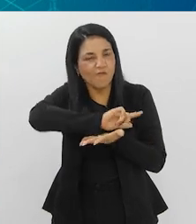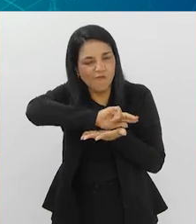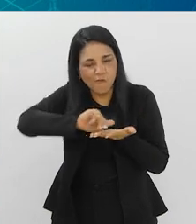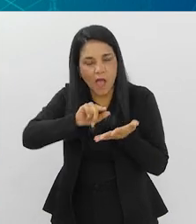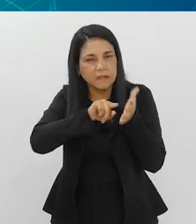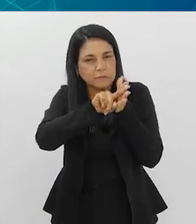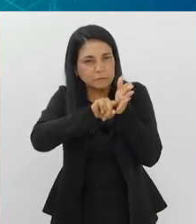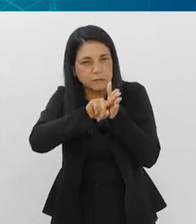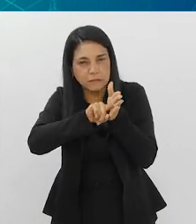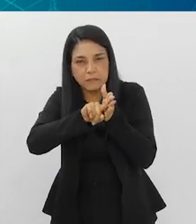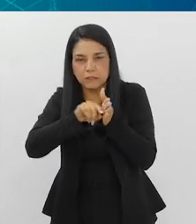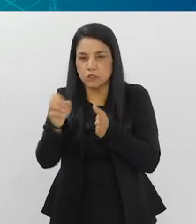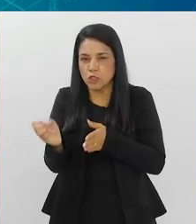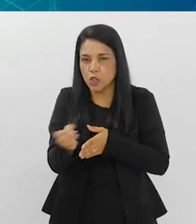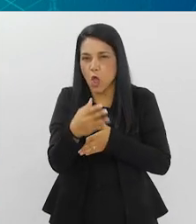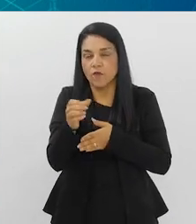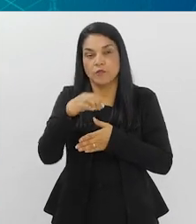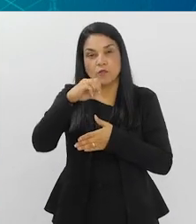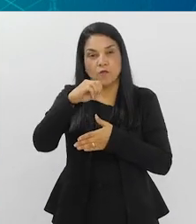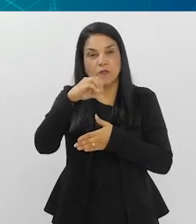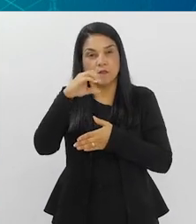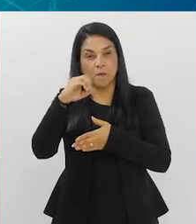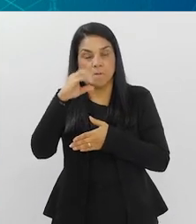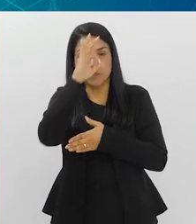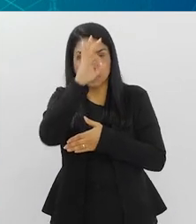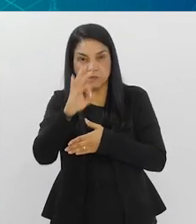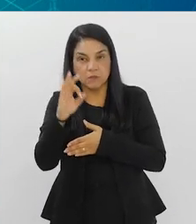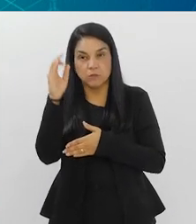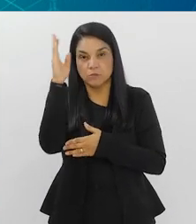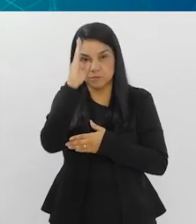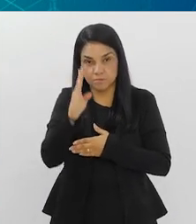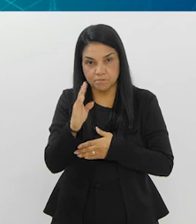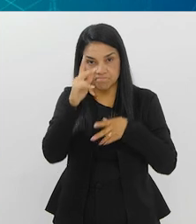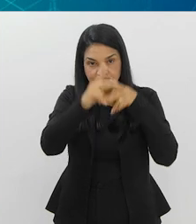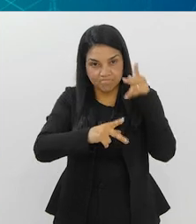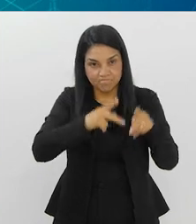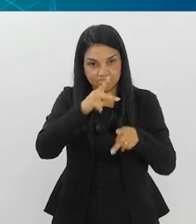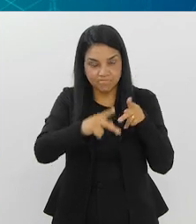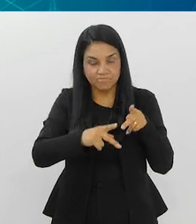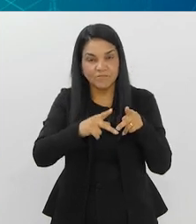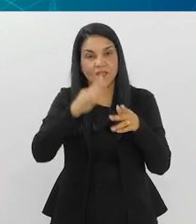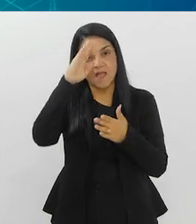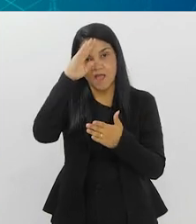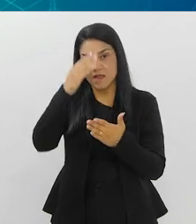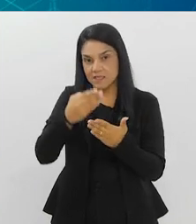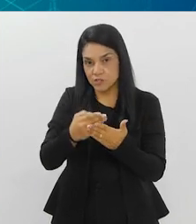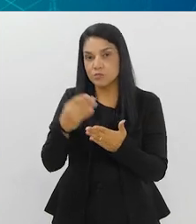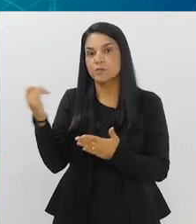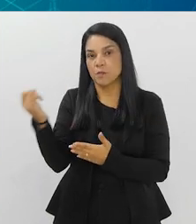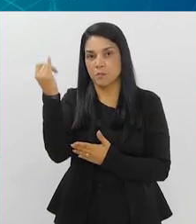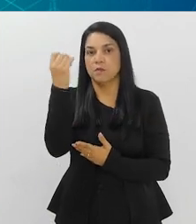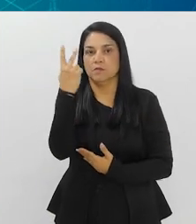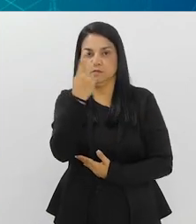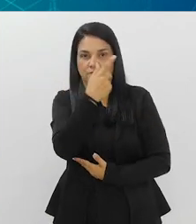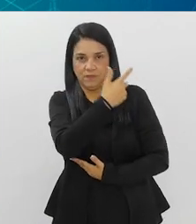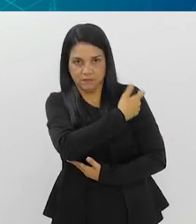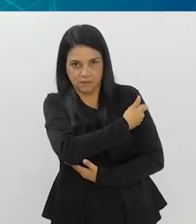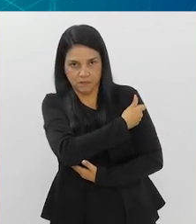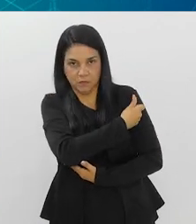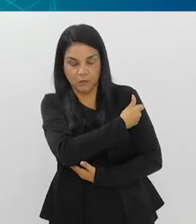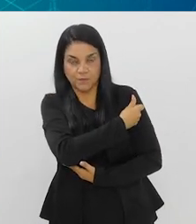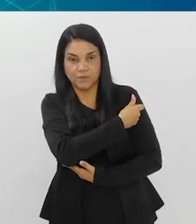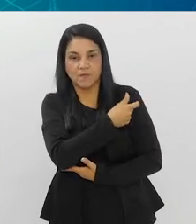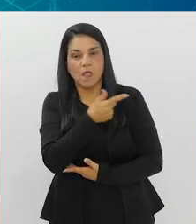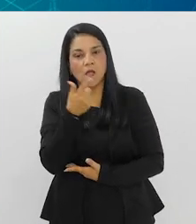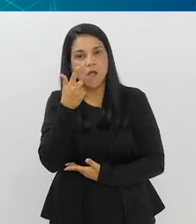pesquisas, saiu uma agora, 90% dos brasileiros acreditam na importância da vacinação.